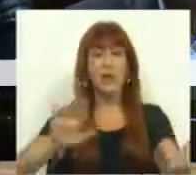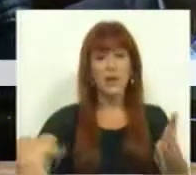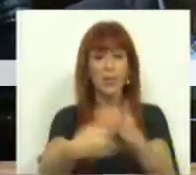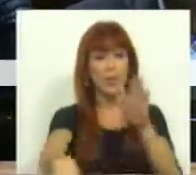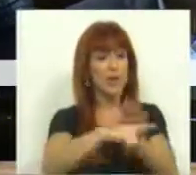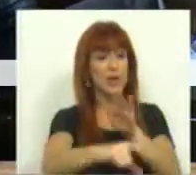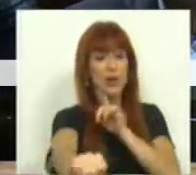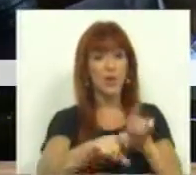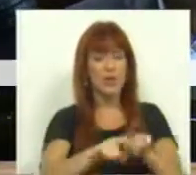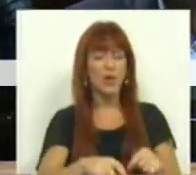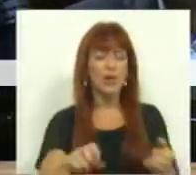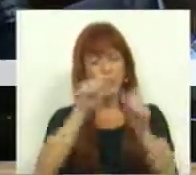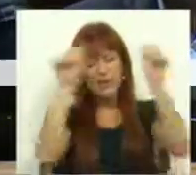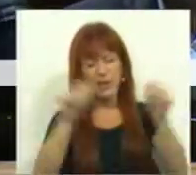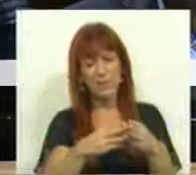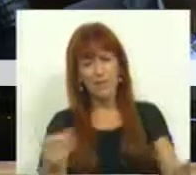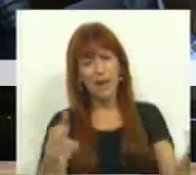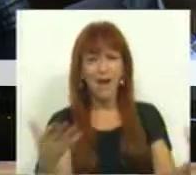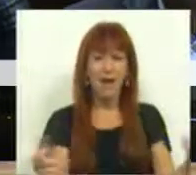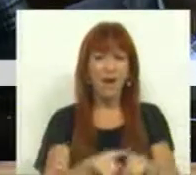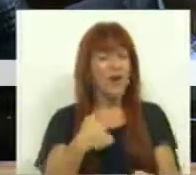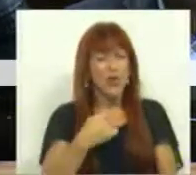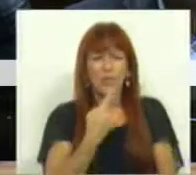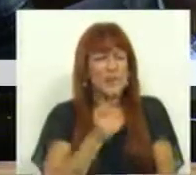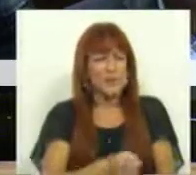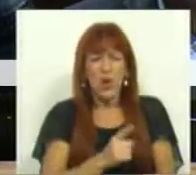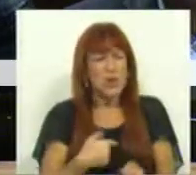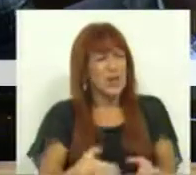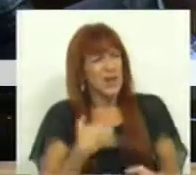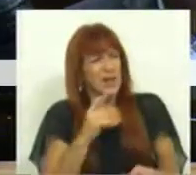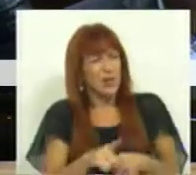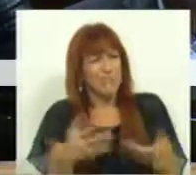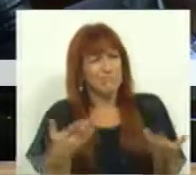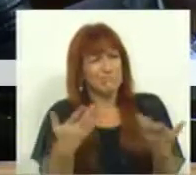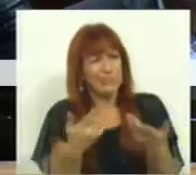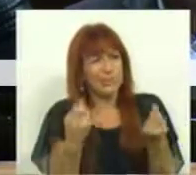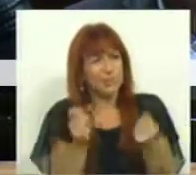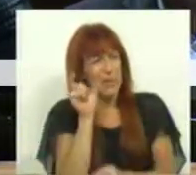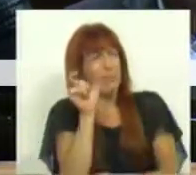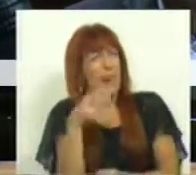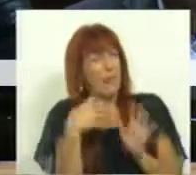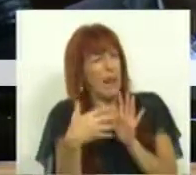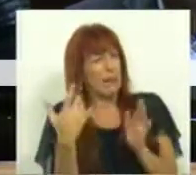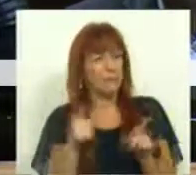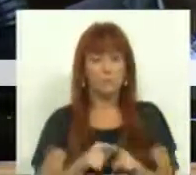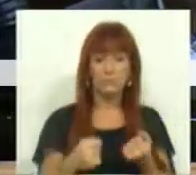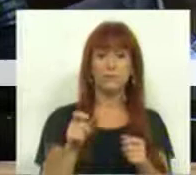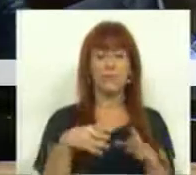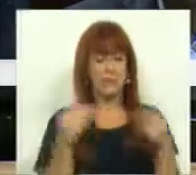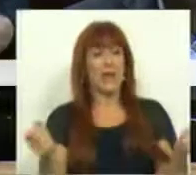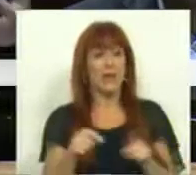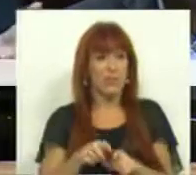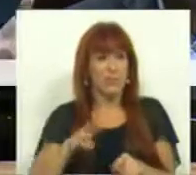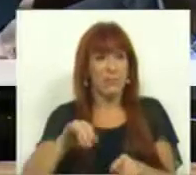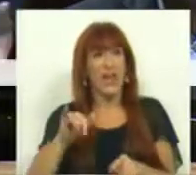proposta de lei um sistema mitigado. Nós não percebemos bem sequer o sentido deste palavrão. Mitigado significa